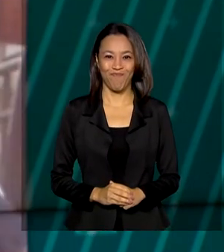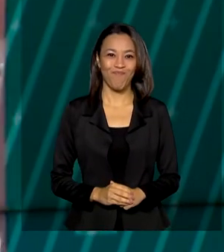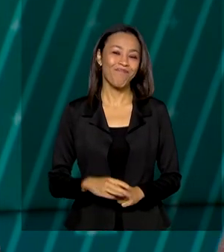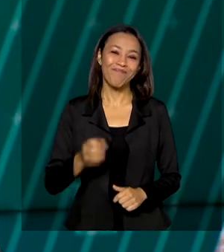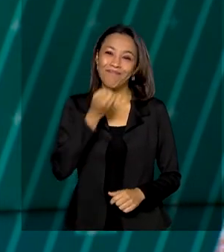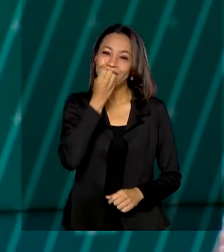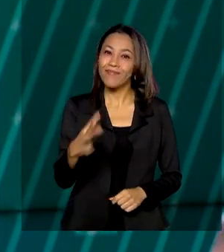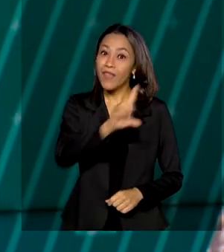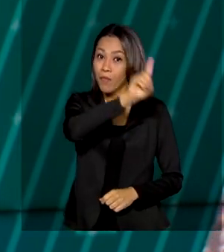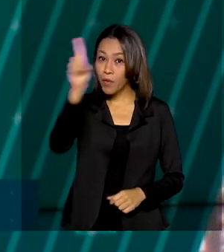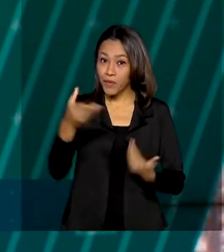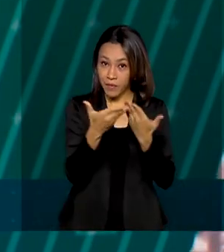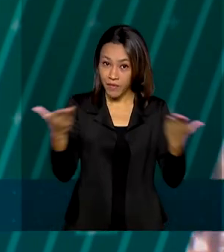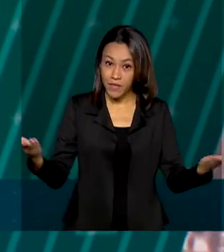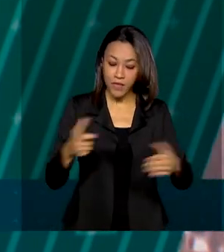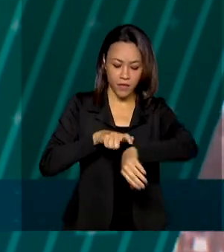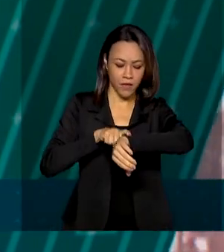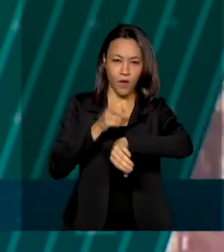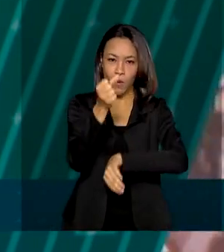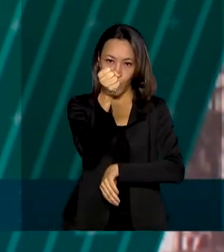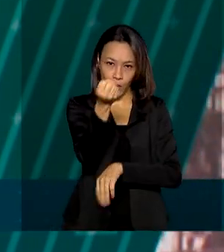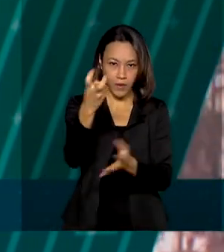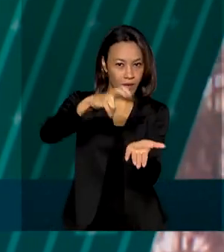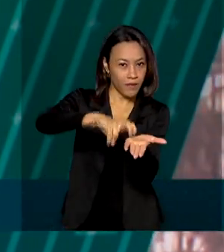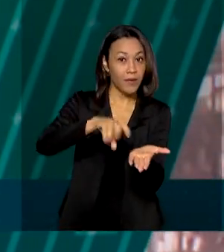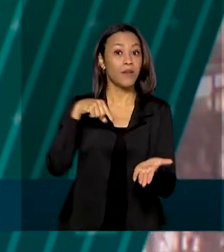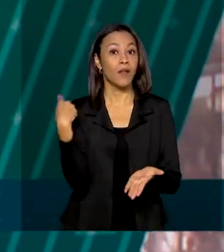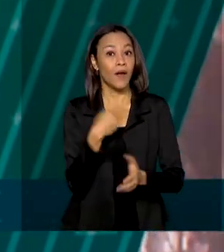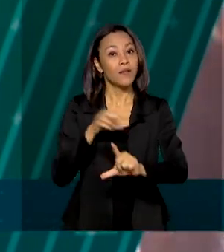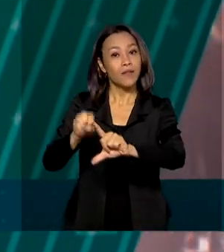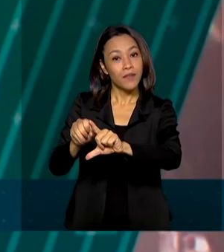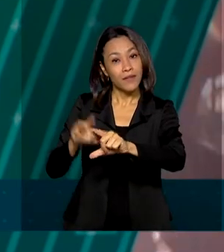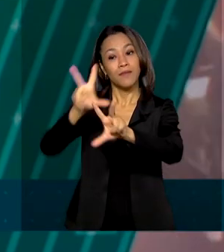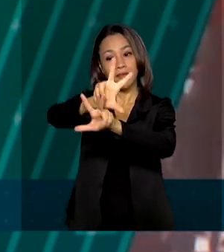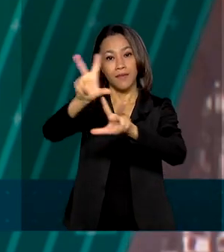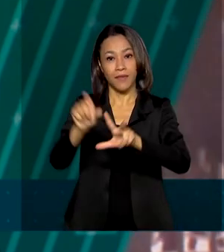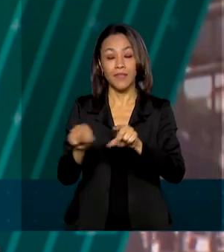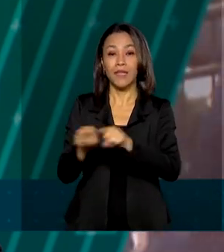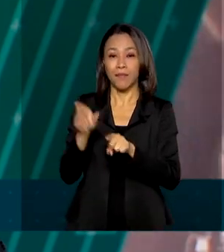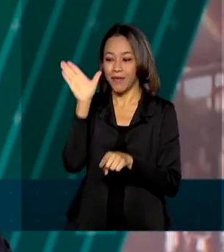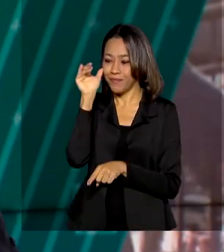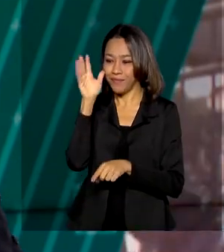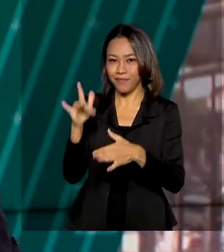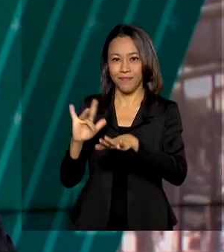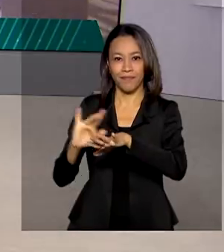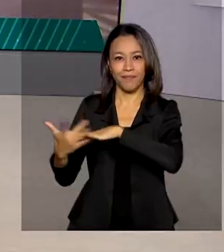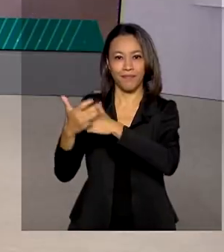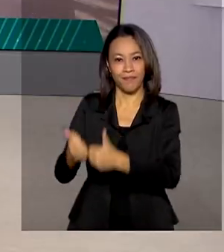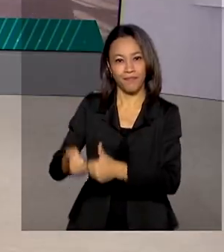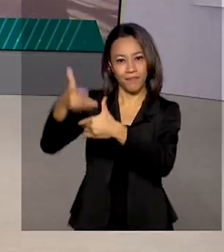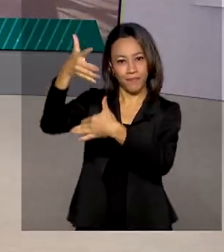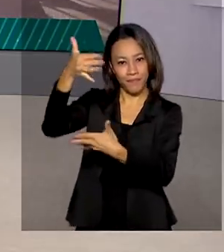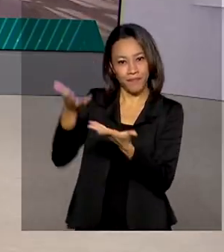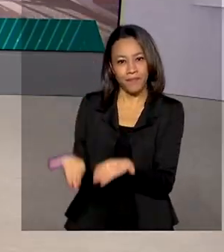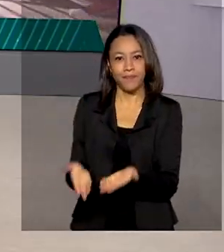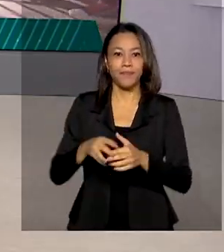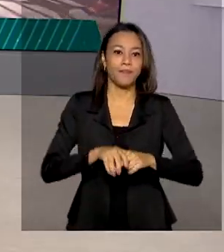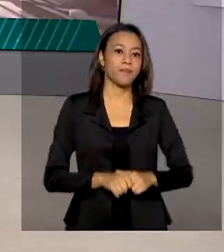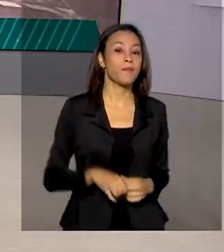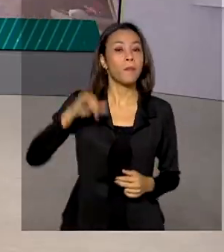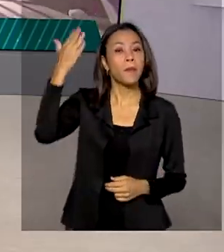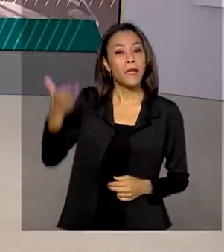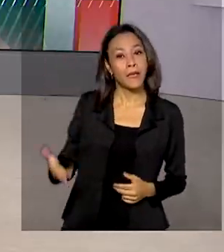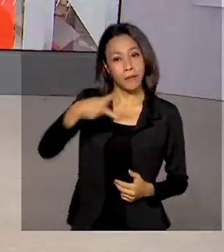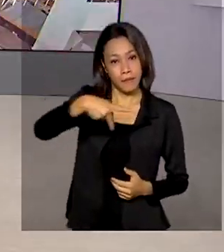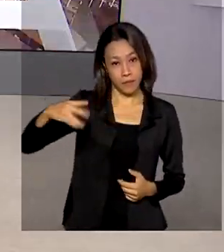Bom dia para você, são 8 horas da manhã e estamos ao vivo pela TV Brasil e redes sociais. O presidente Jair